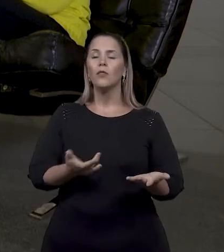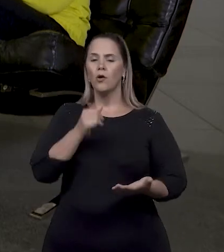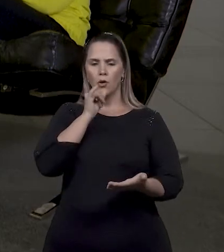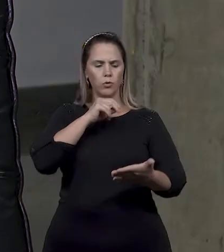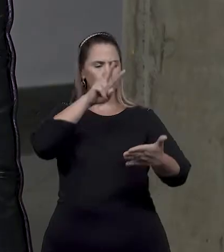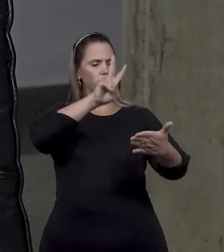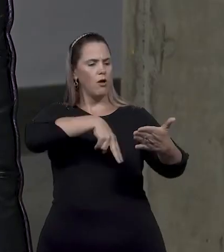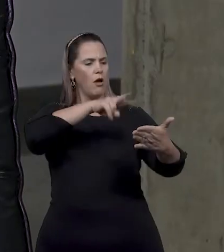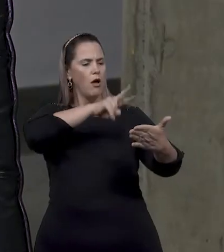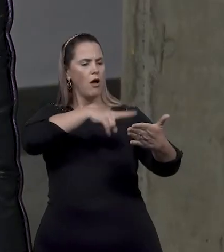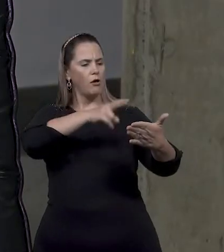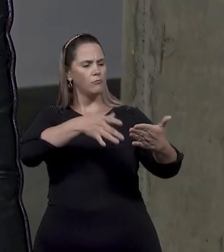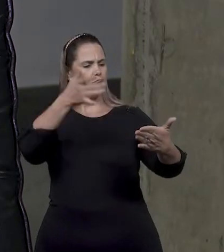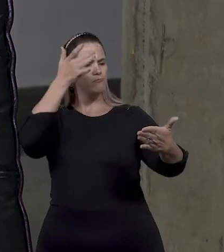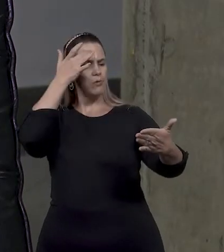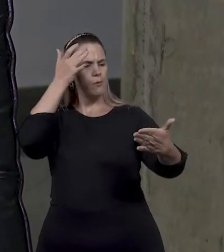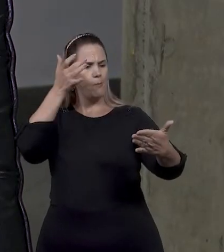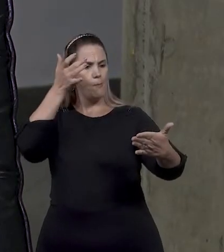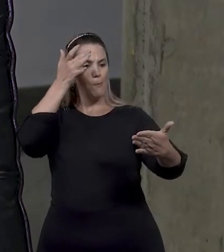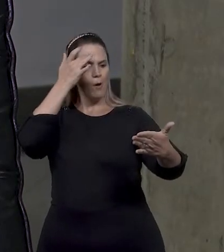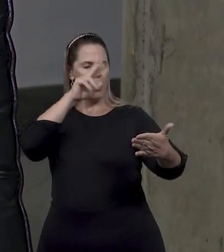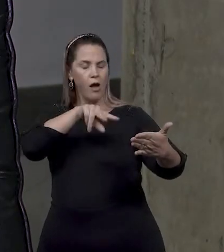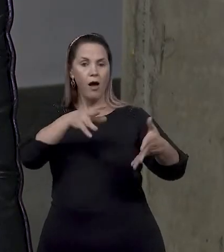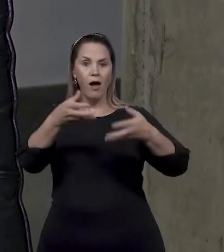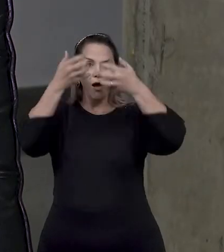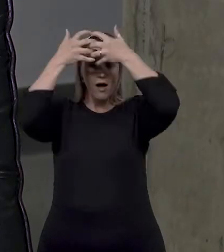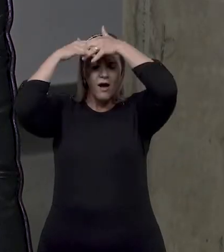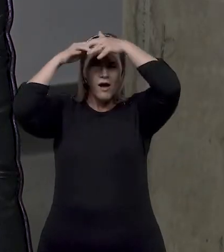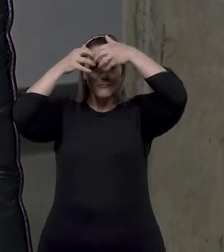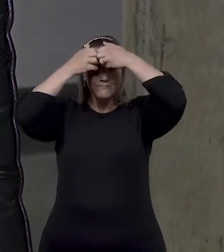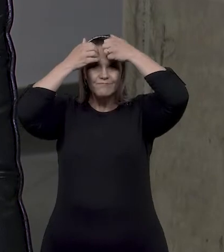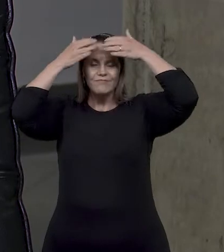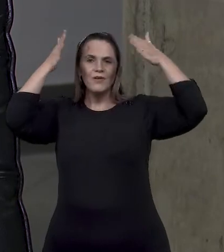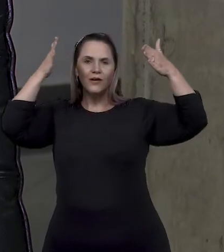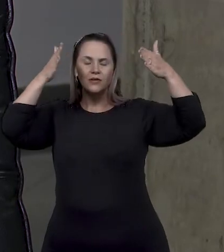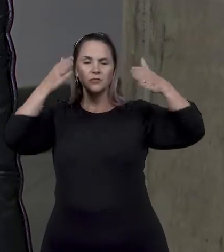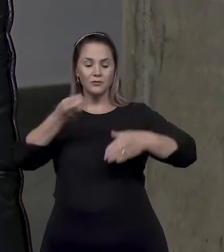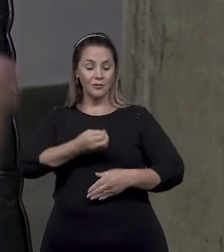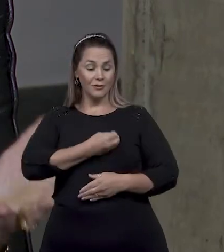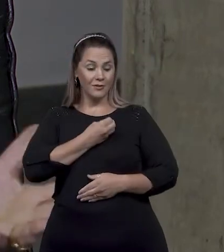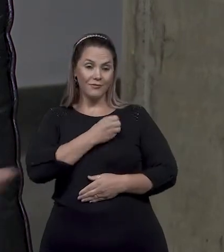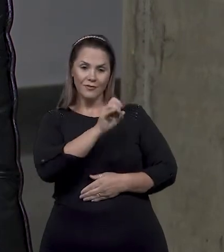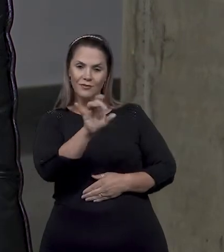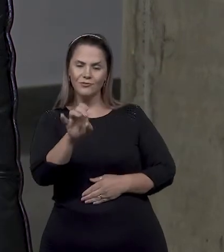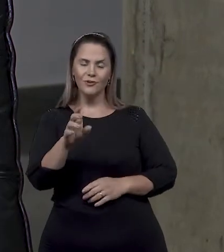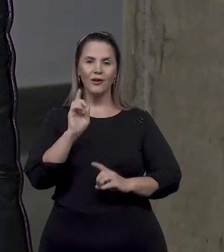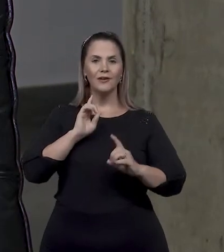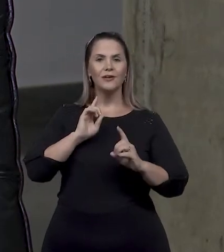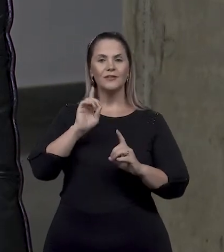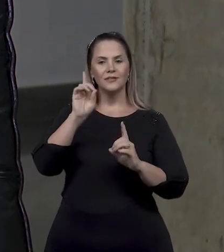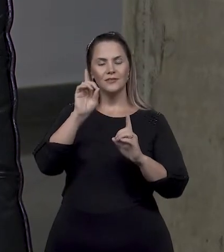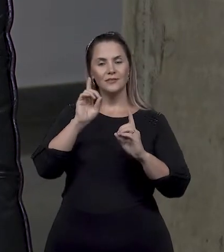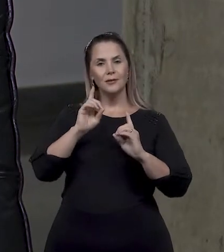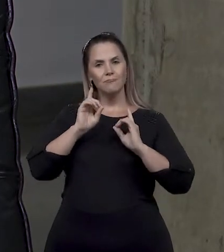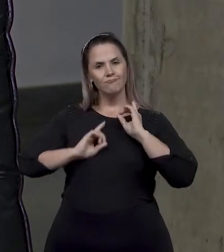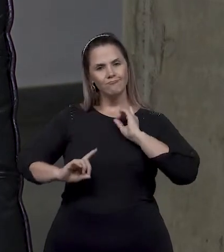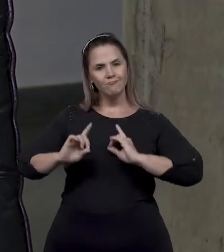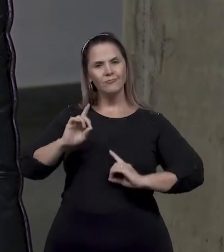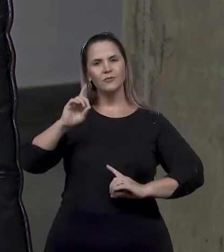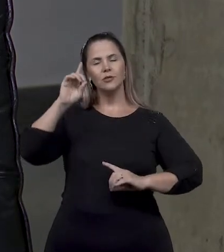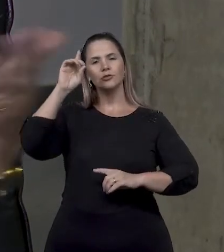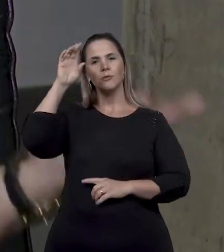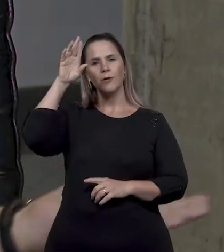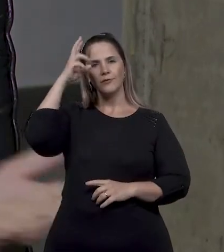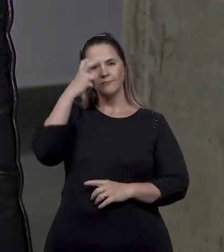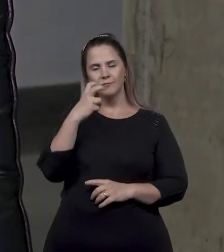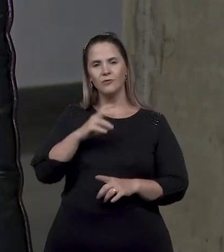leitura opera verdadeiros milagres na vida destas pessoas com deficiência visual